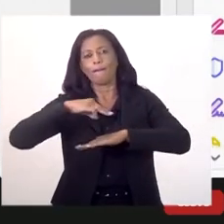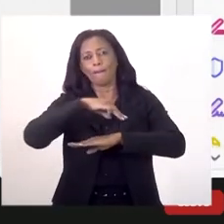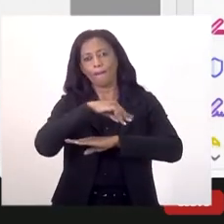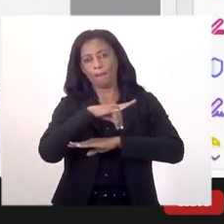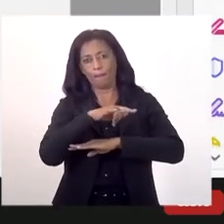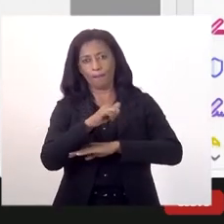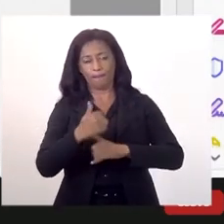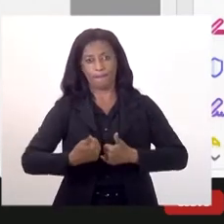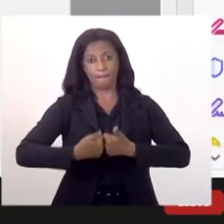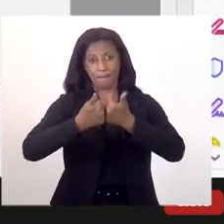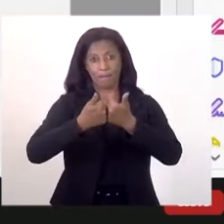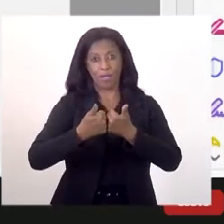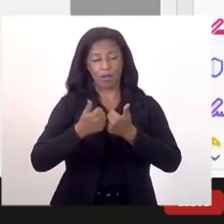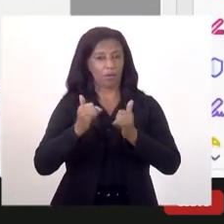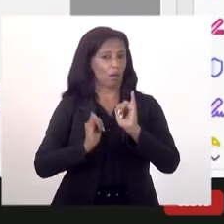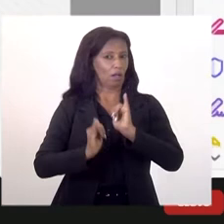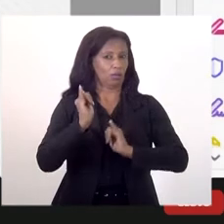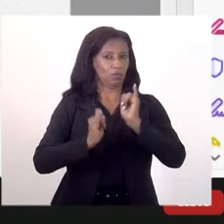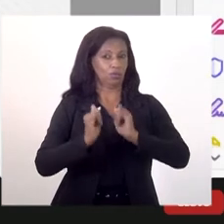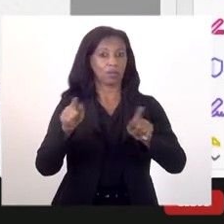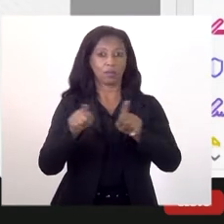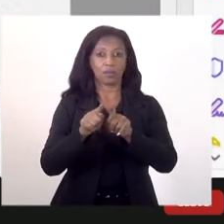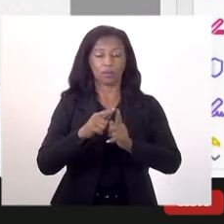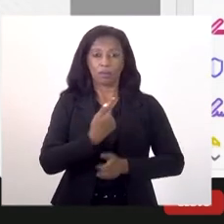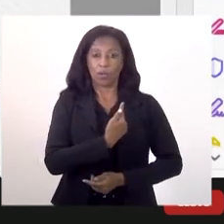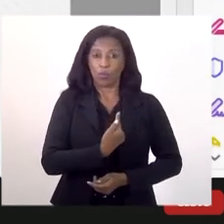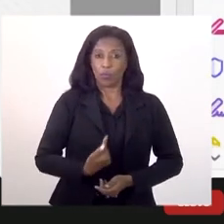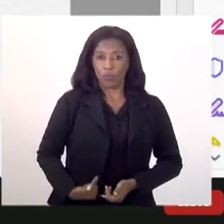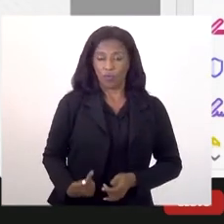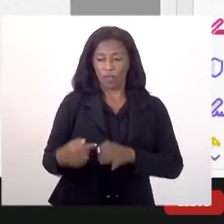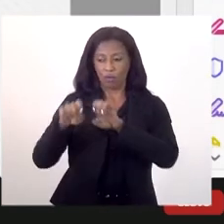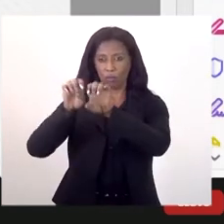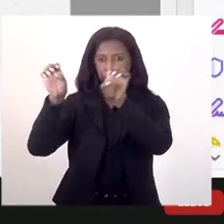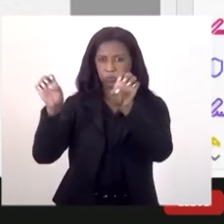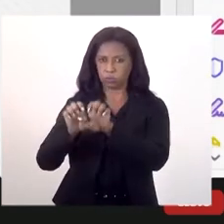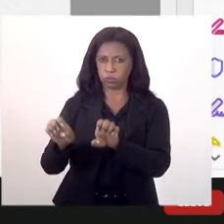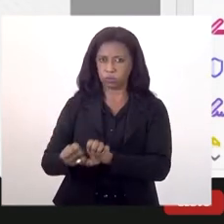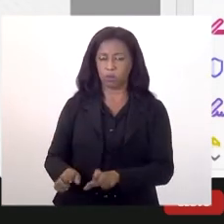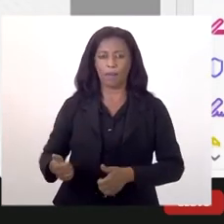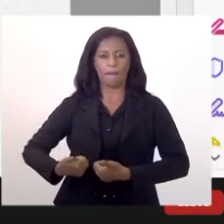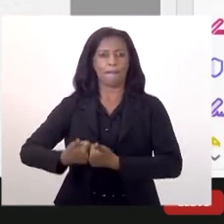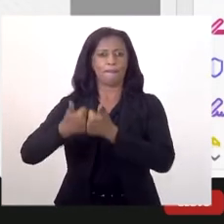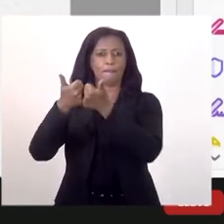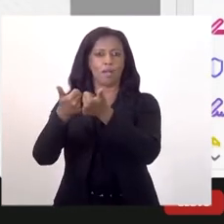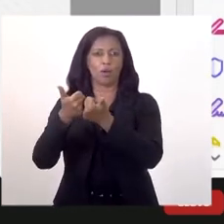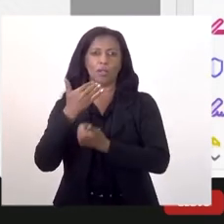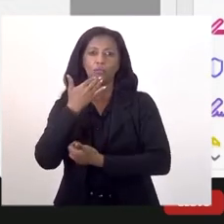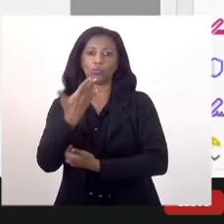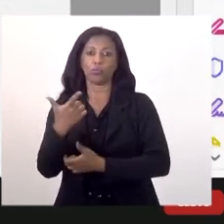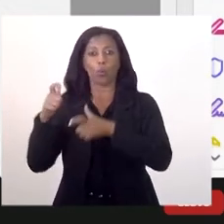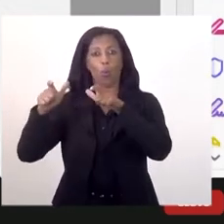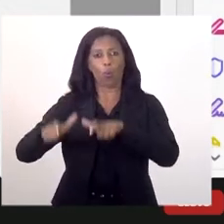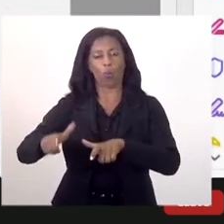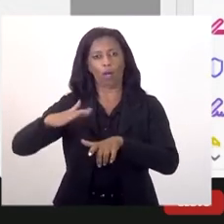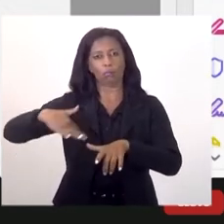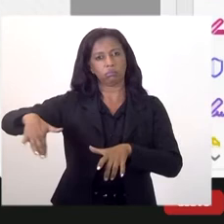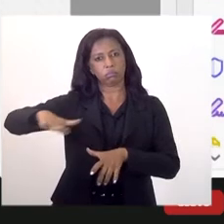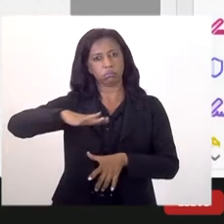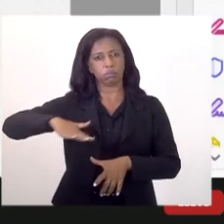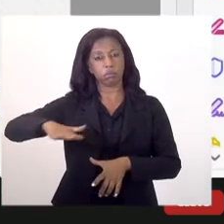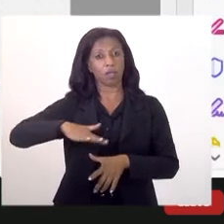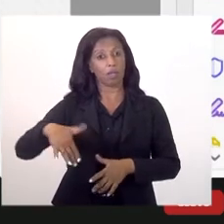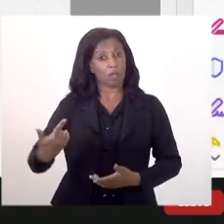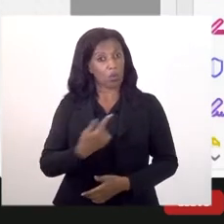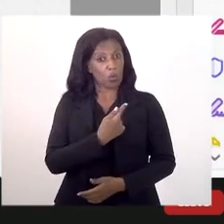melhorar a indústria. Ao mesmo tempo, o governo, com fomento em infraestrutura, melhora as demandas locais da mesma forma. E um